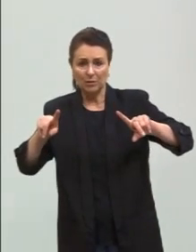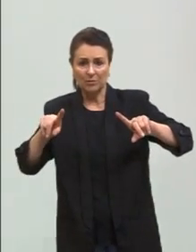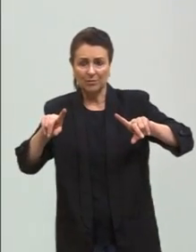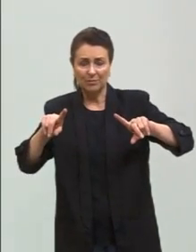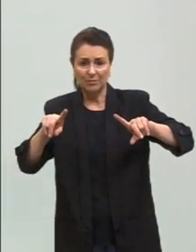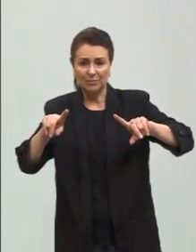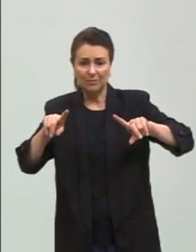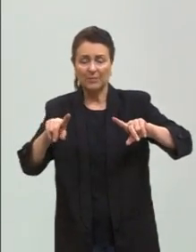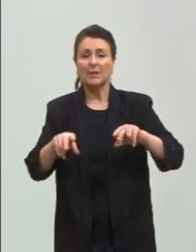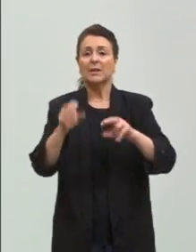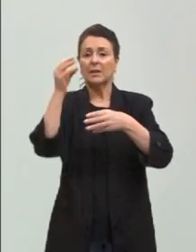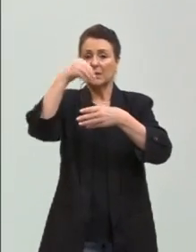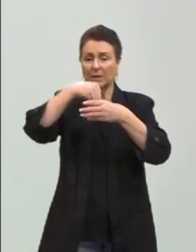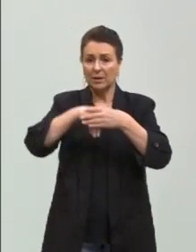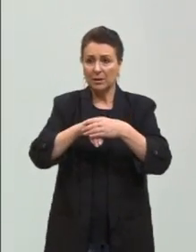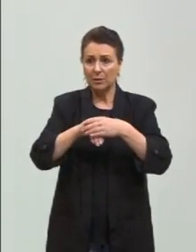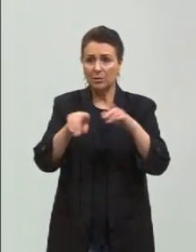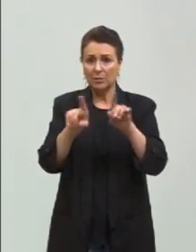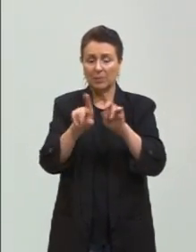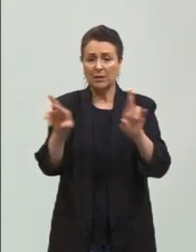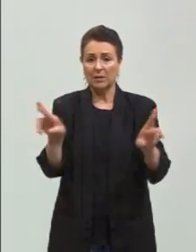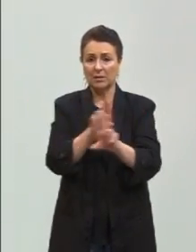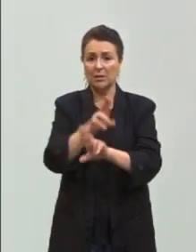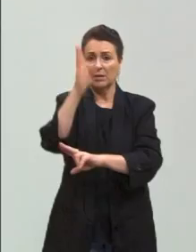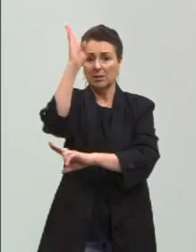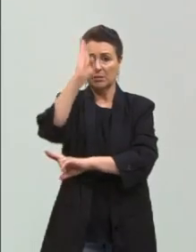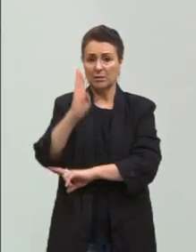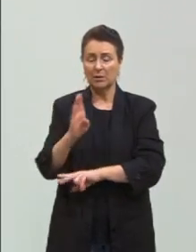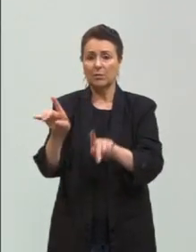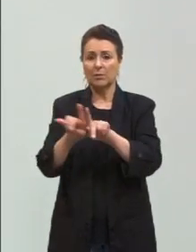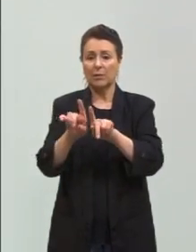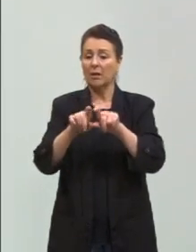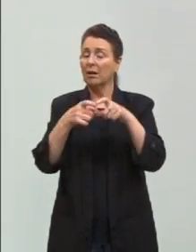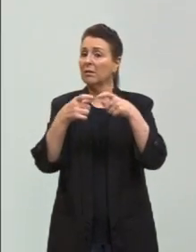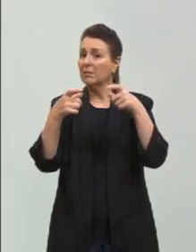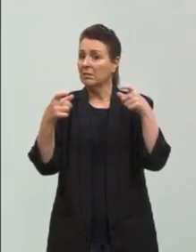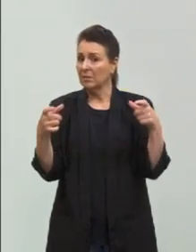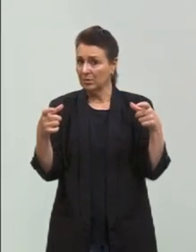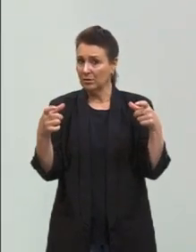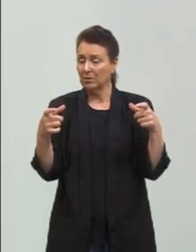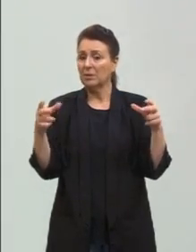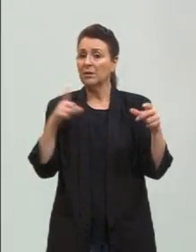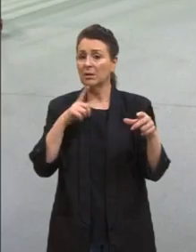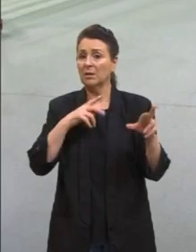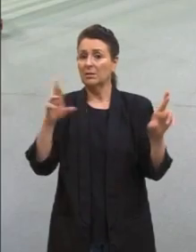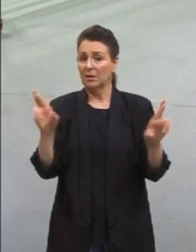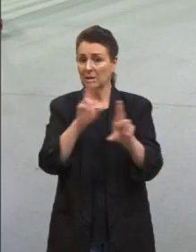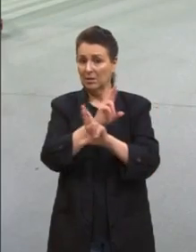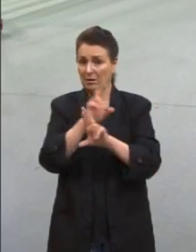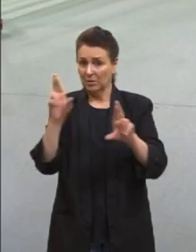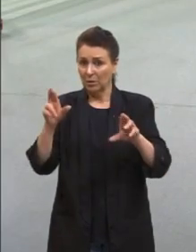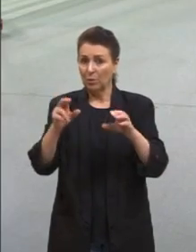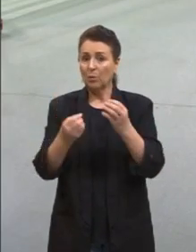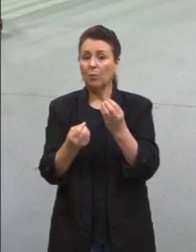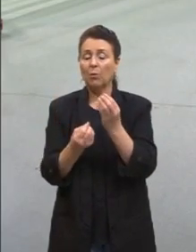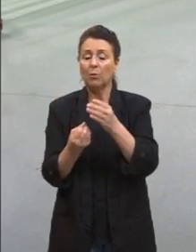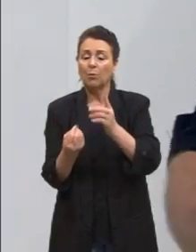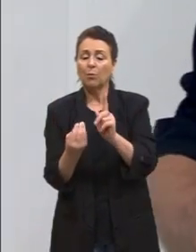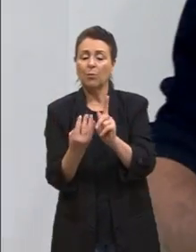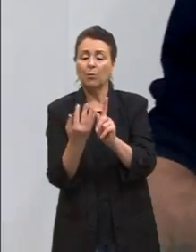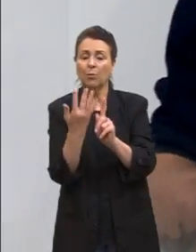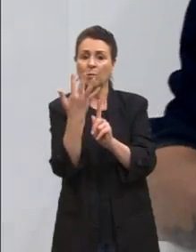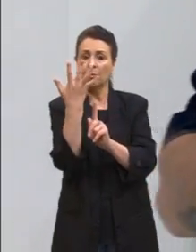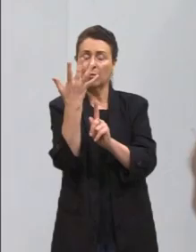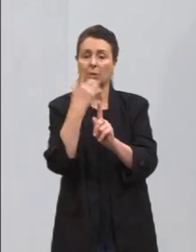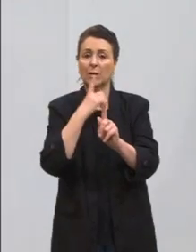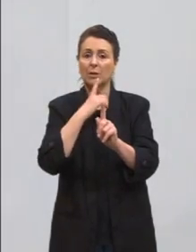E dentro dessa relação, o Brasil é sempre grande, relacionado a isso. E nós temos as energias renováveis,